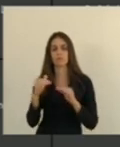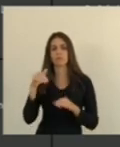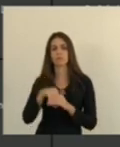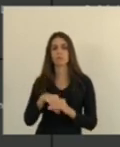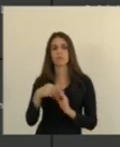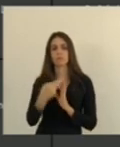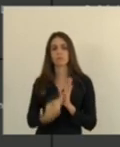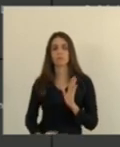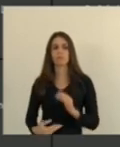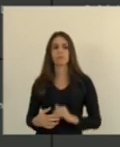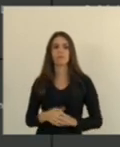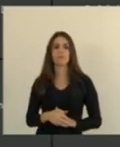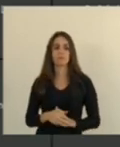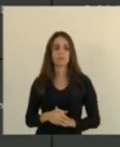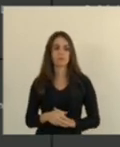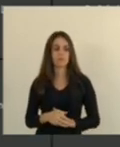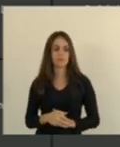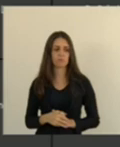deputado alexandre chambinho